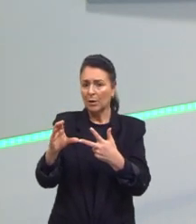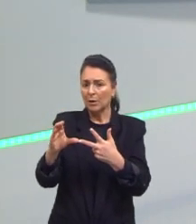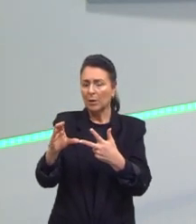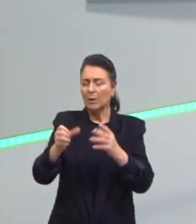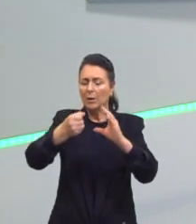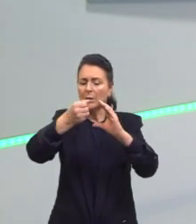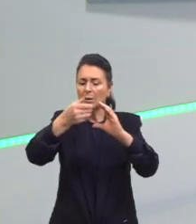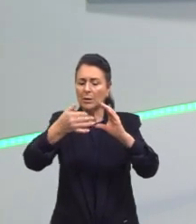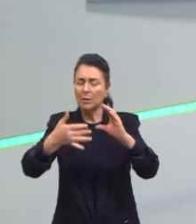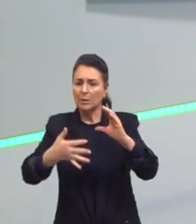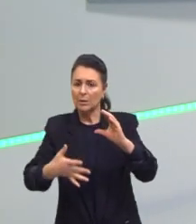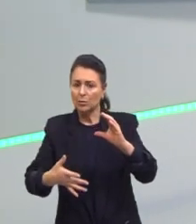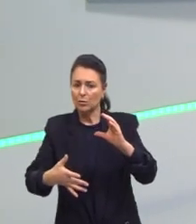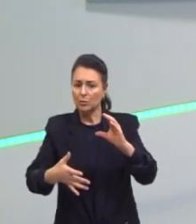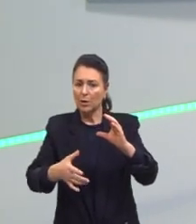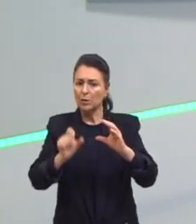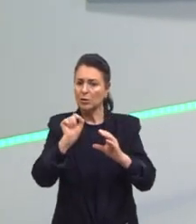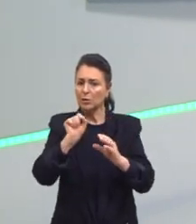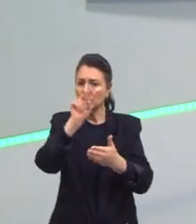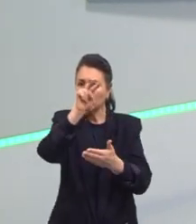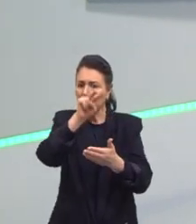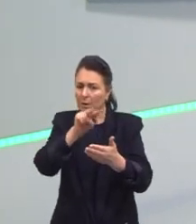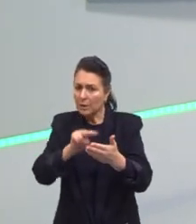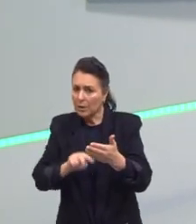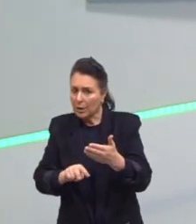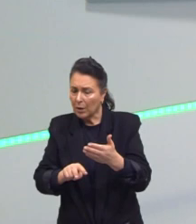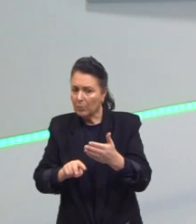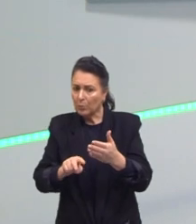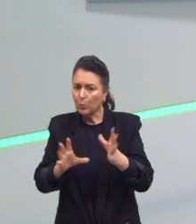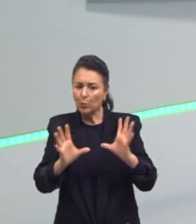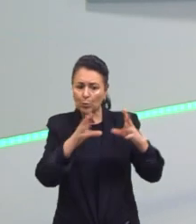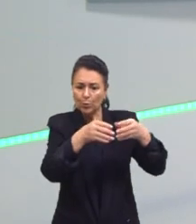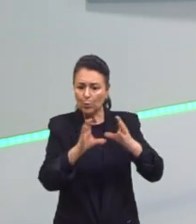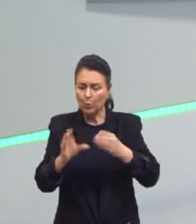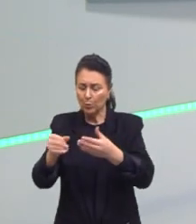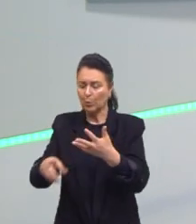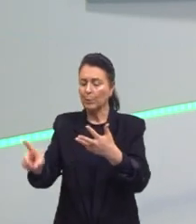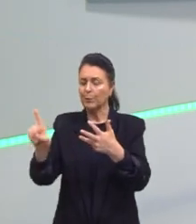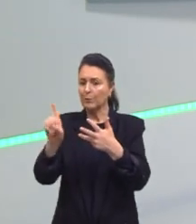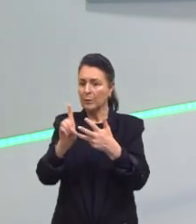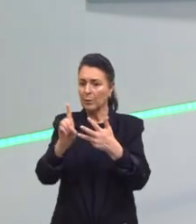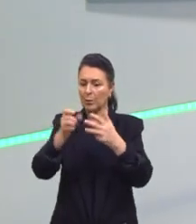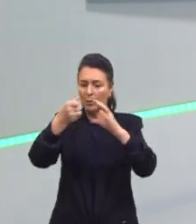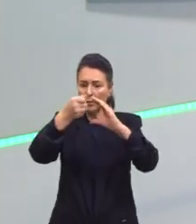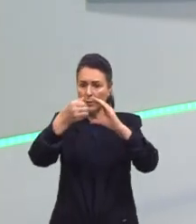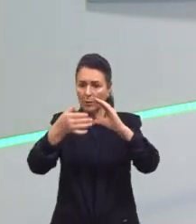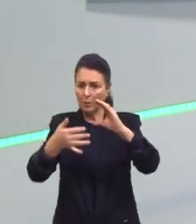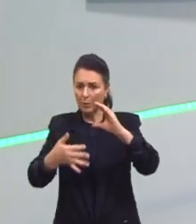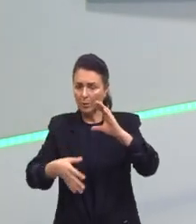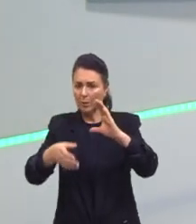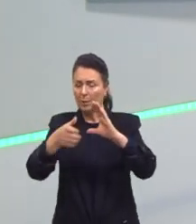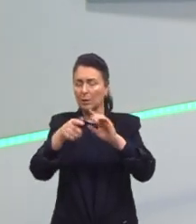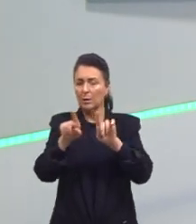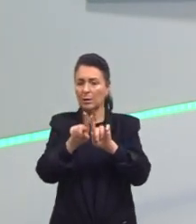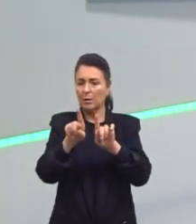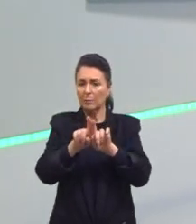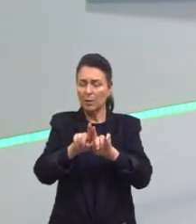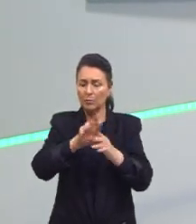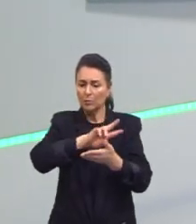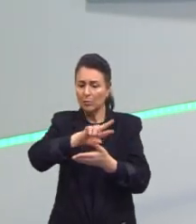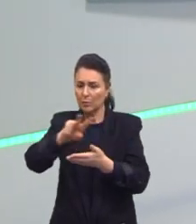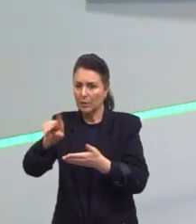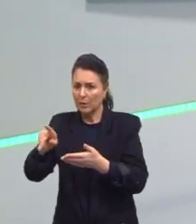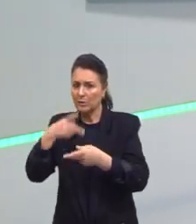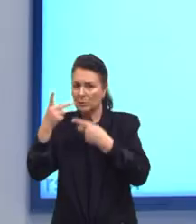características Do público leitor Letra D Caracterizar os diferentes Falantes brasileiros Ou